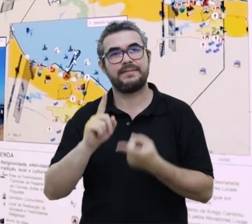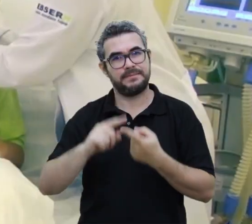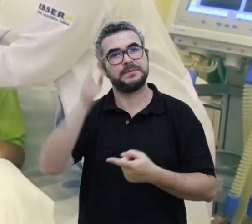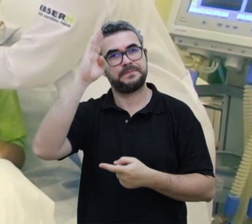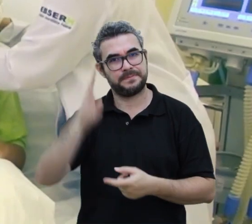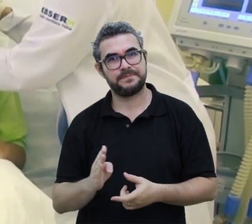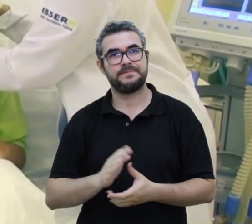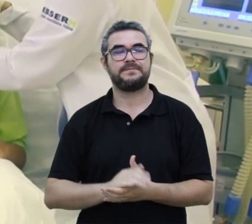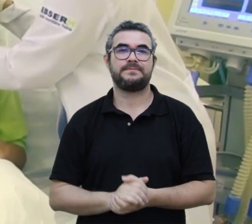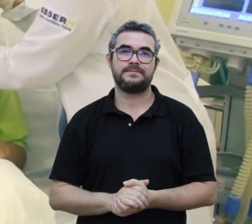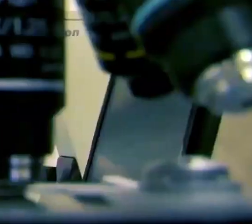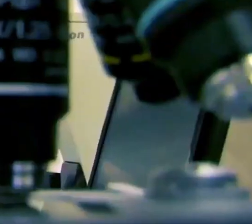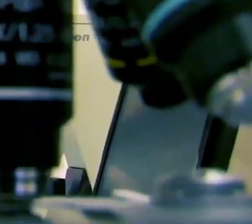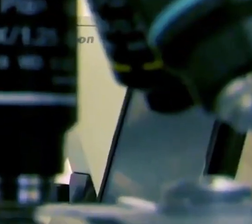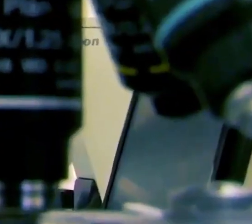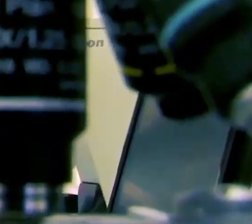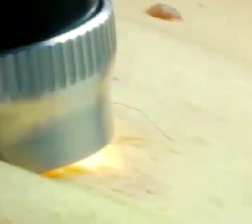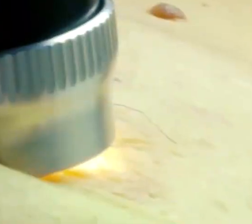do Ceará e do Brasil.